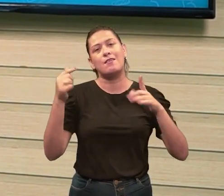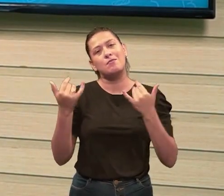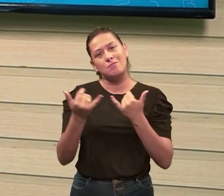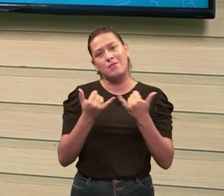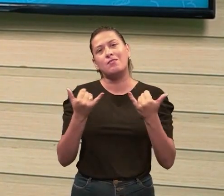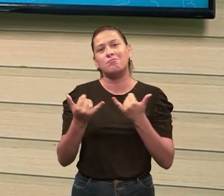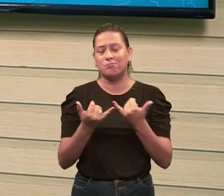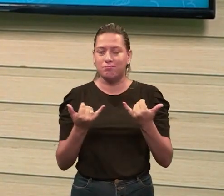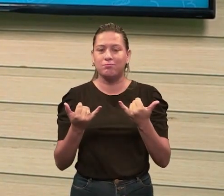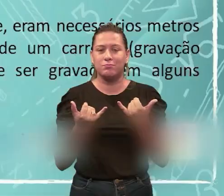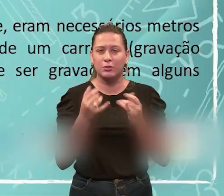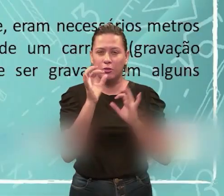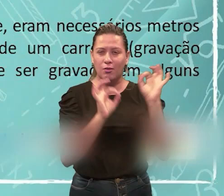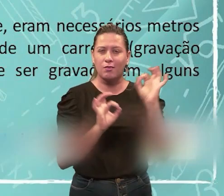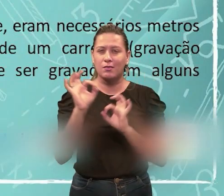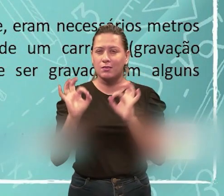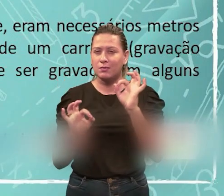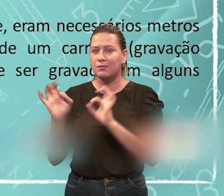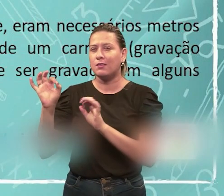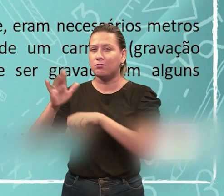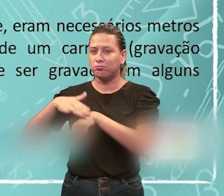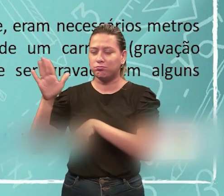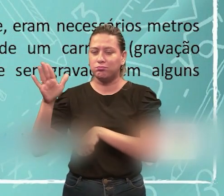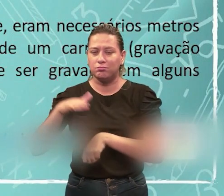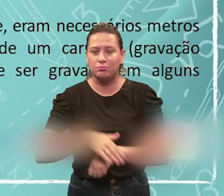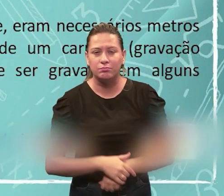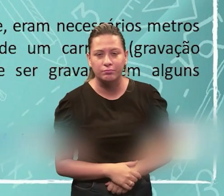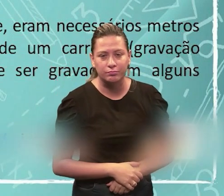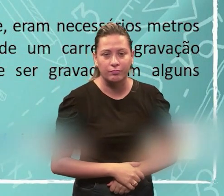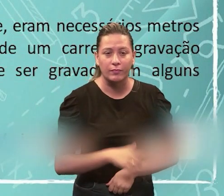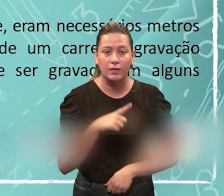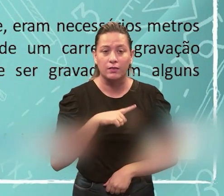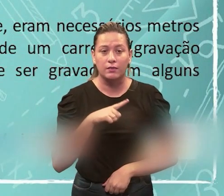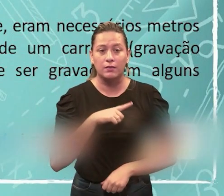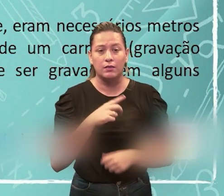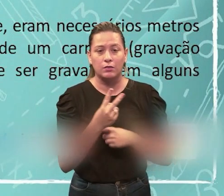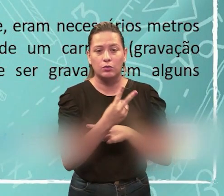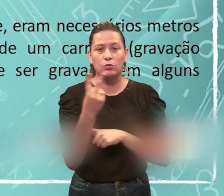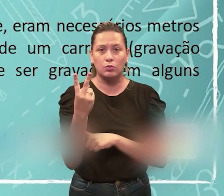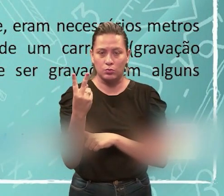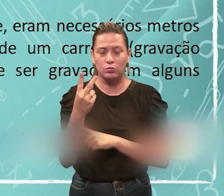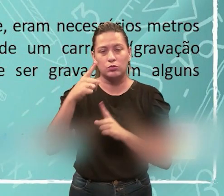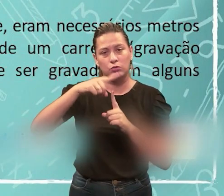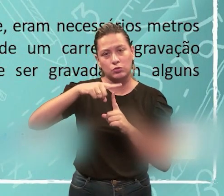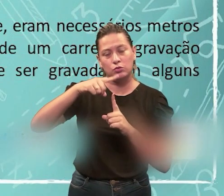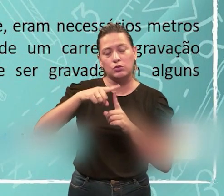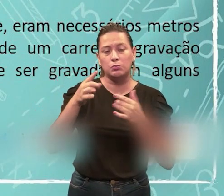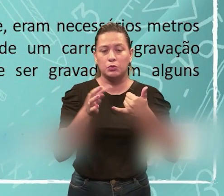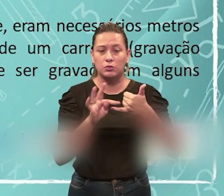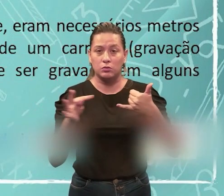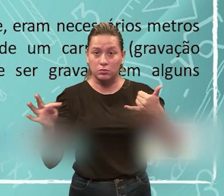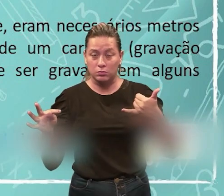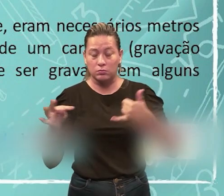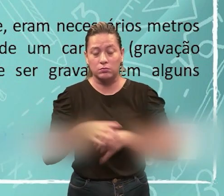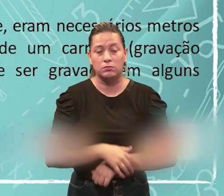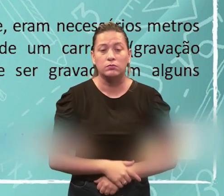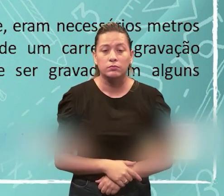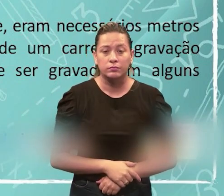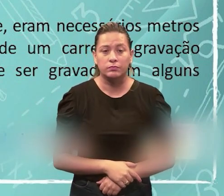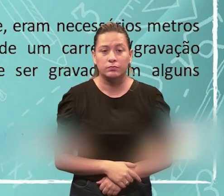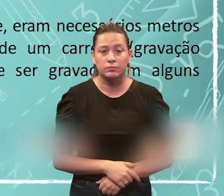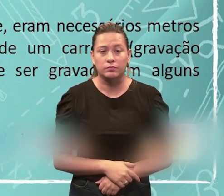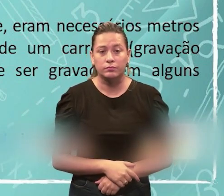distribuída, tá? Então, note que agora só existem dois níveis de tensão, né? Por onde o sinal se altera.